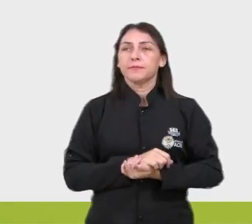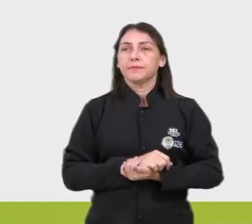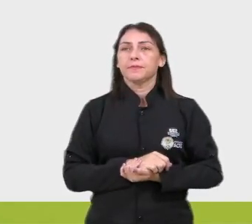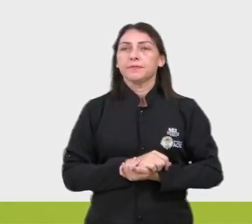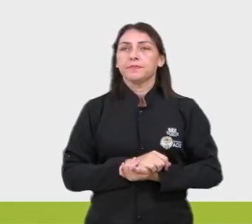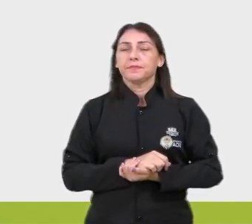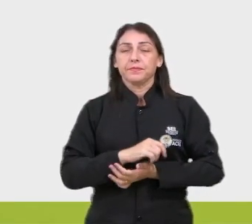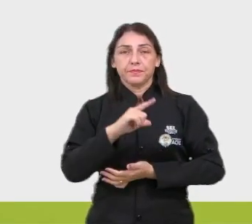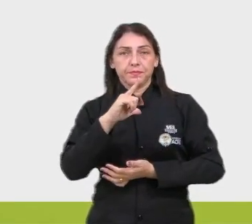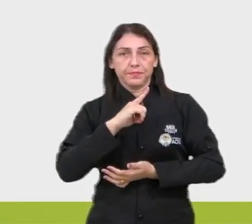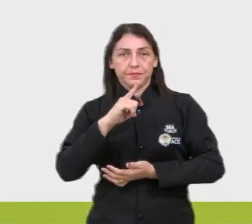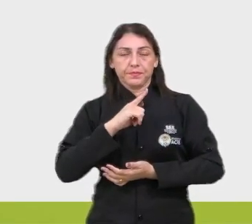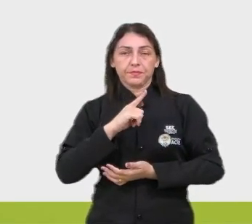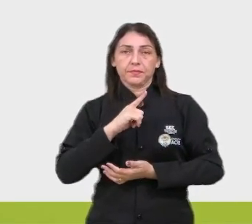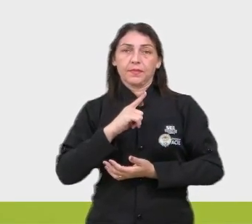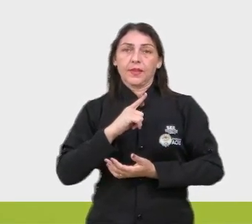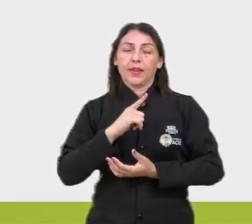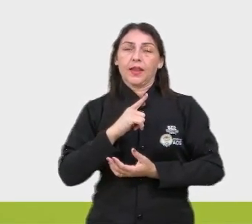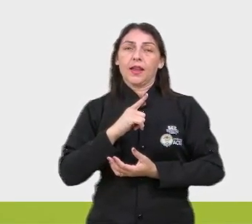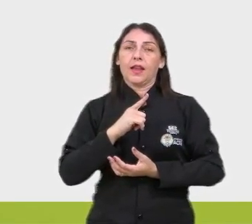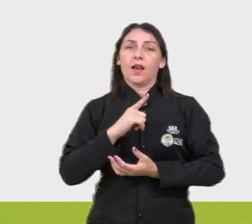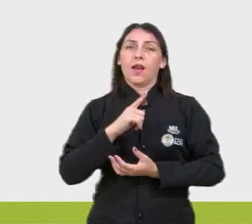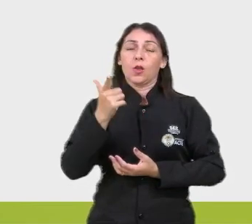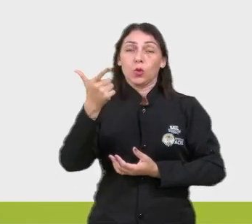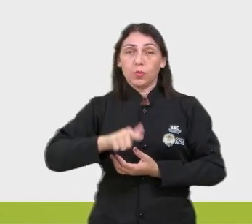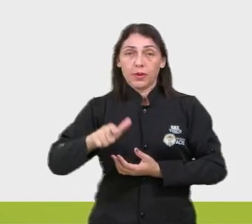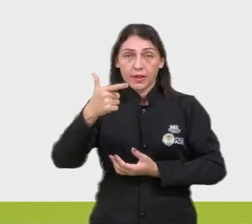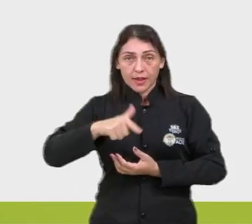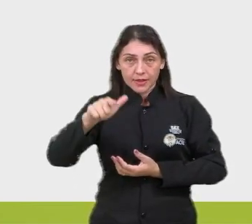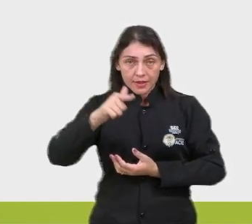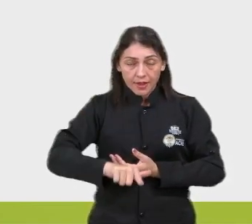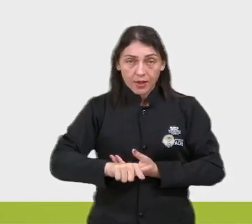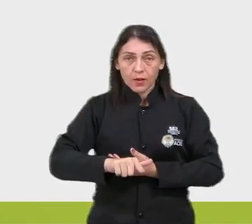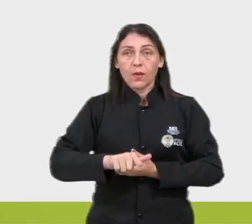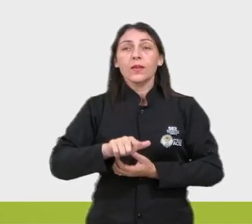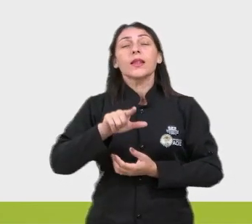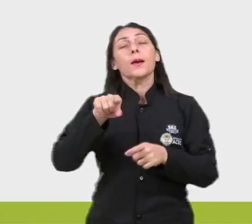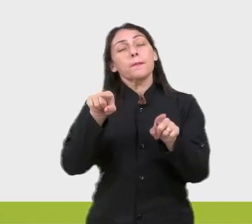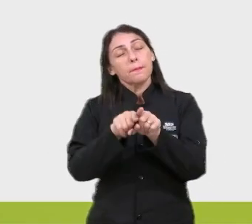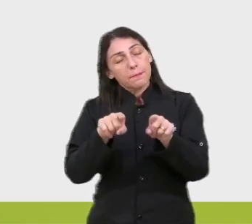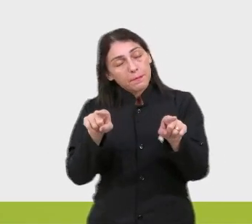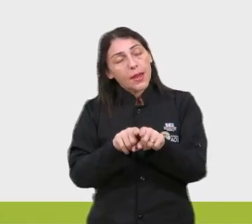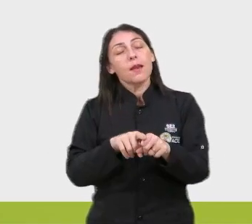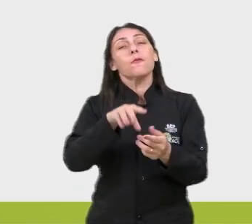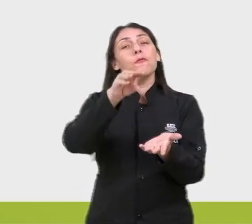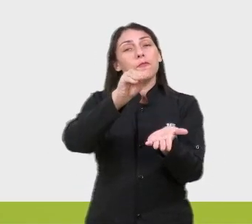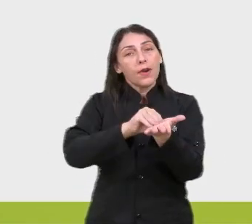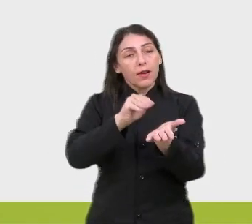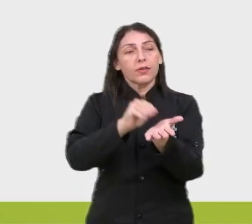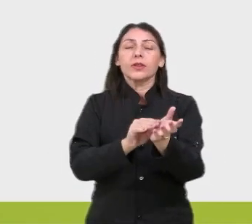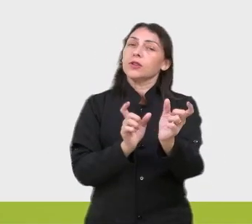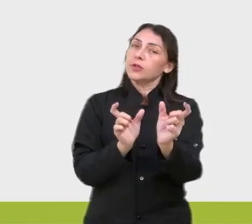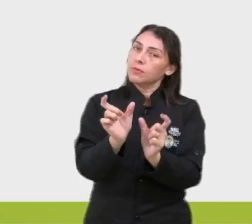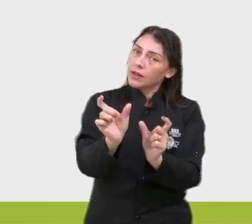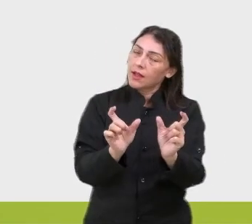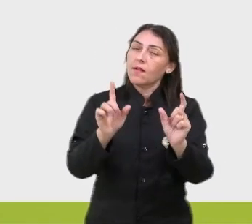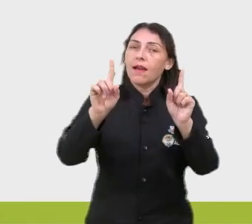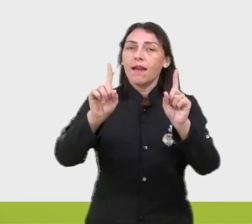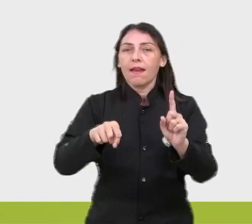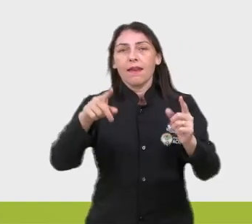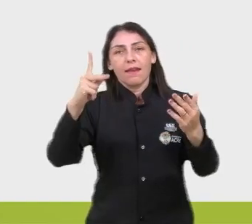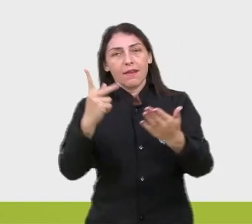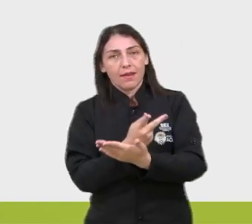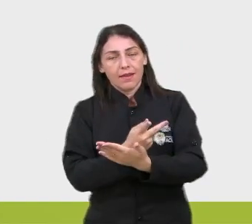nós temos o excesso, temos duplicação, também há, vamos dizer assim,